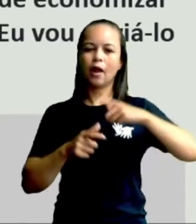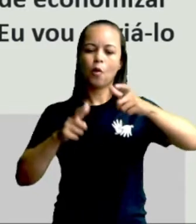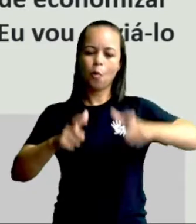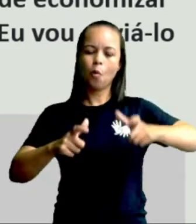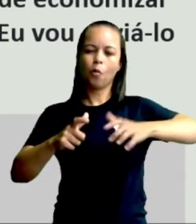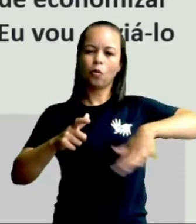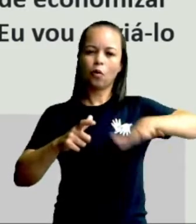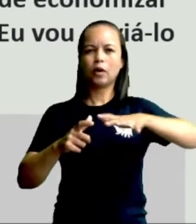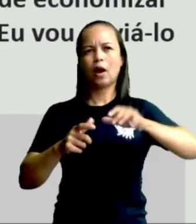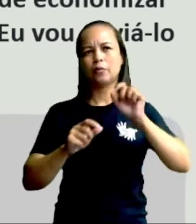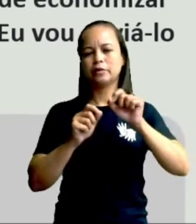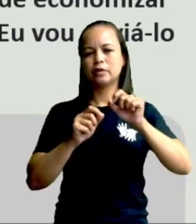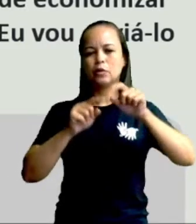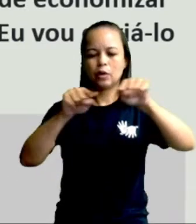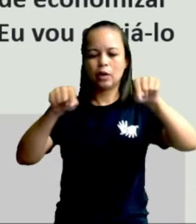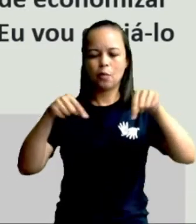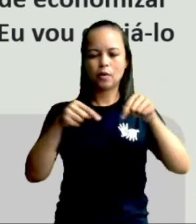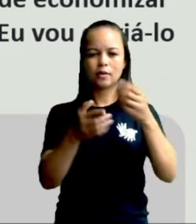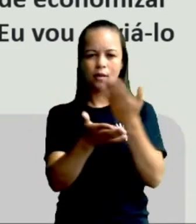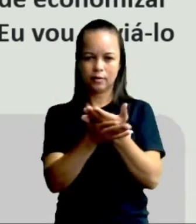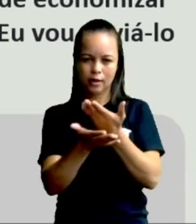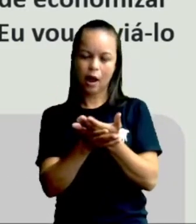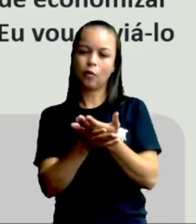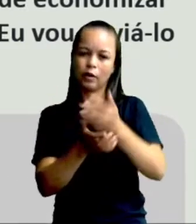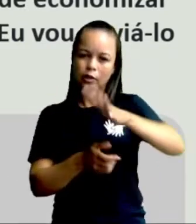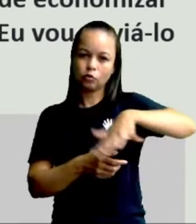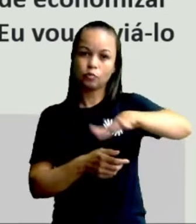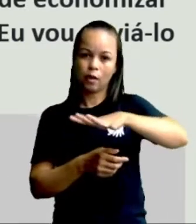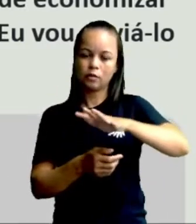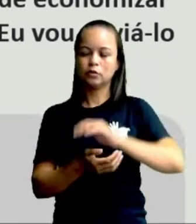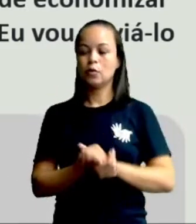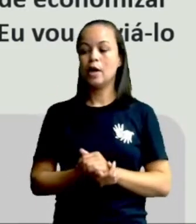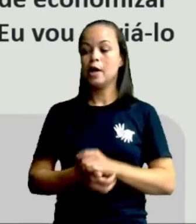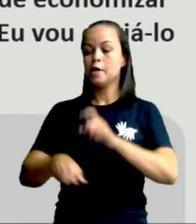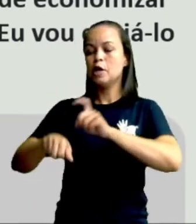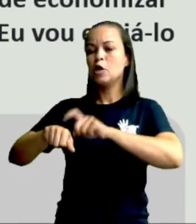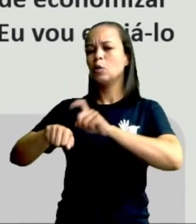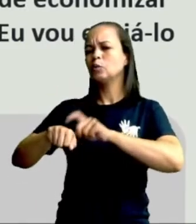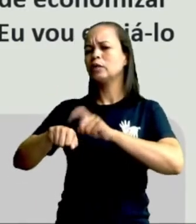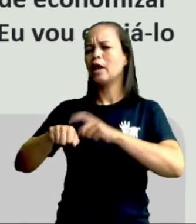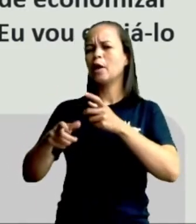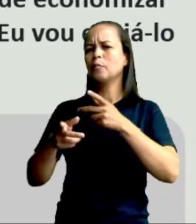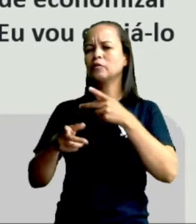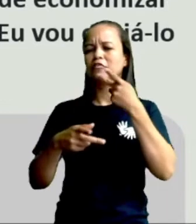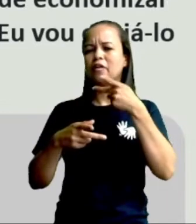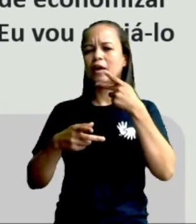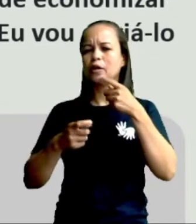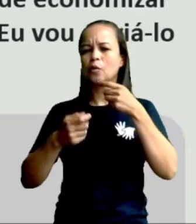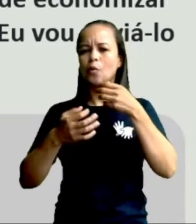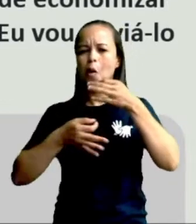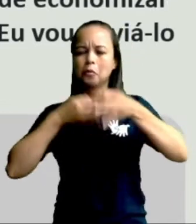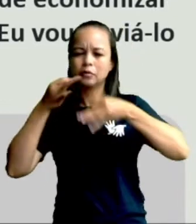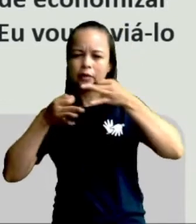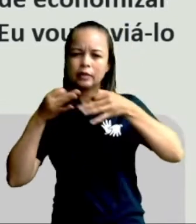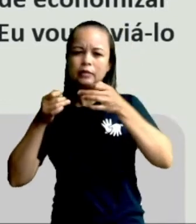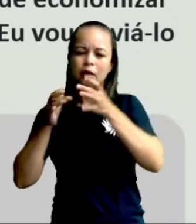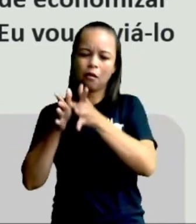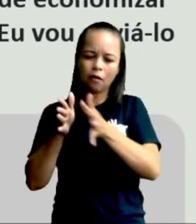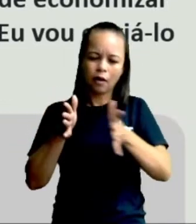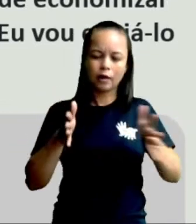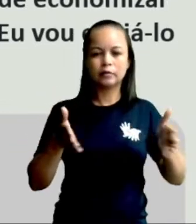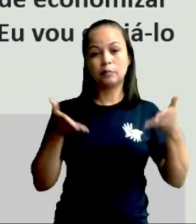seria uma sala de aula, então a gente tem aí um espaço. E o tempo aí está situado na crítica em que se faz ao tempo